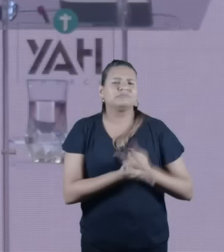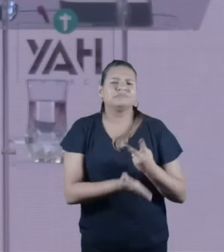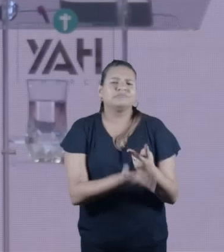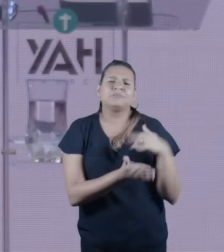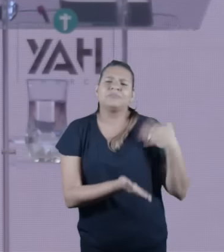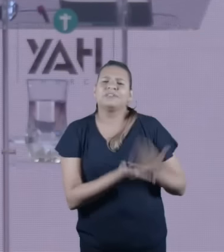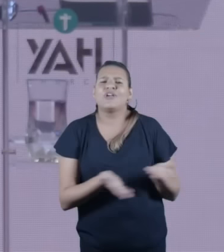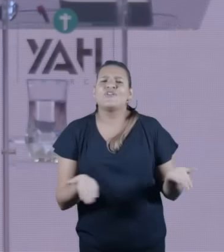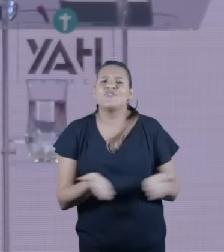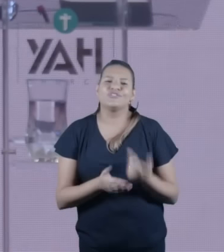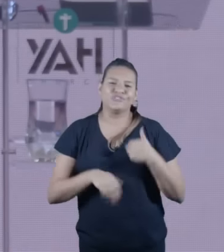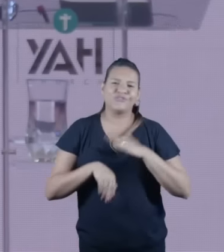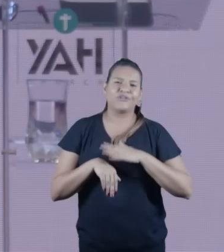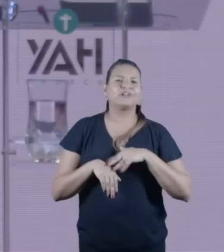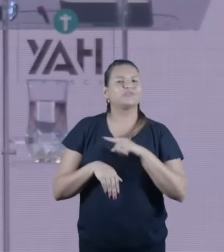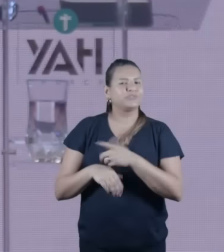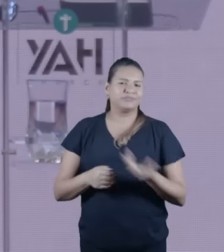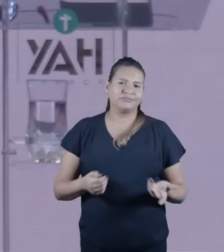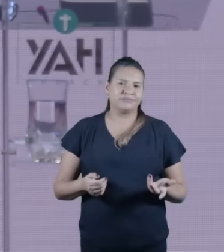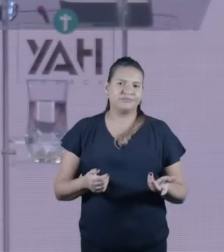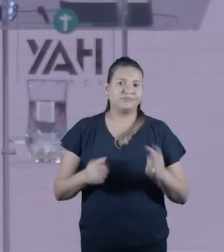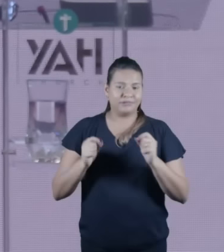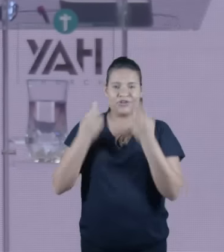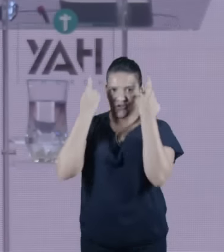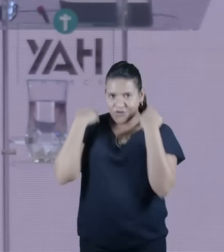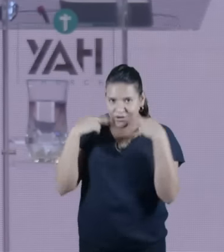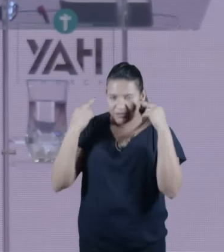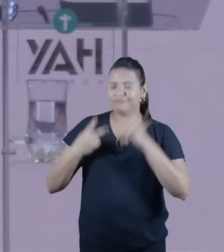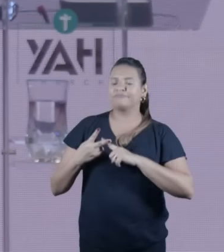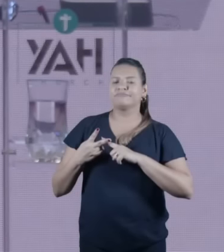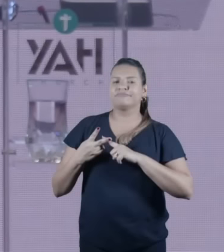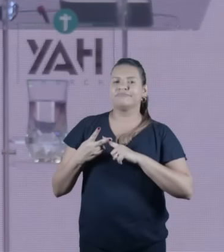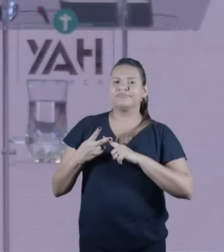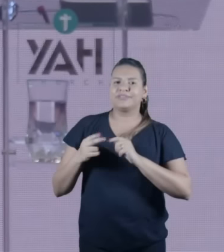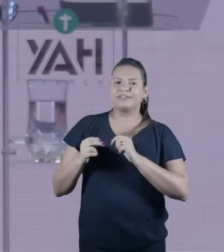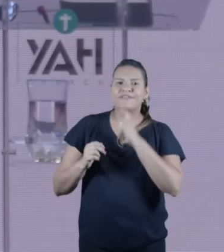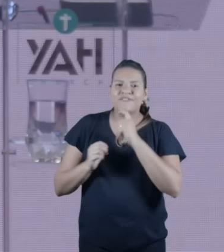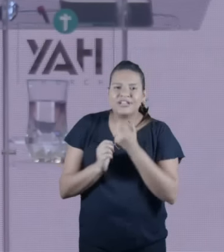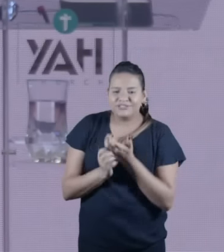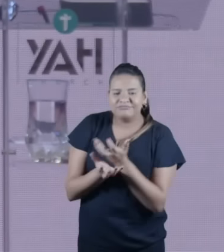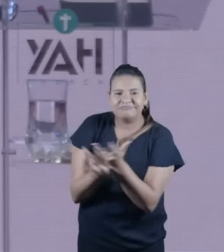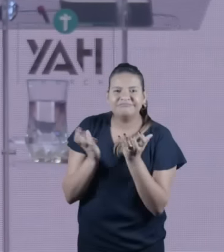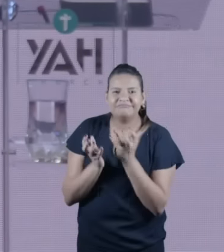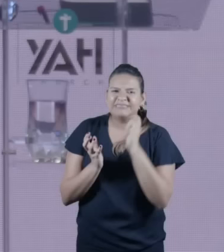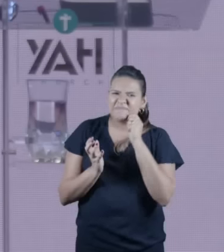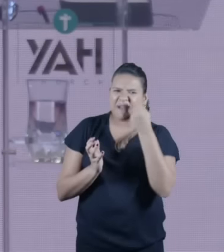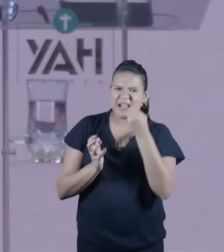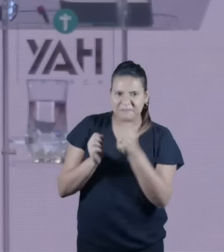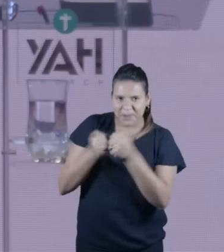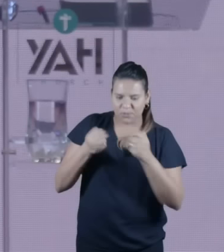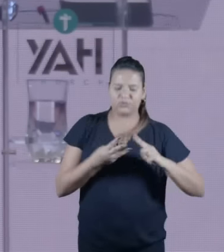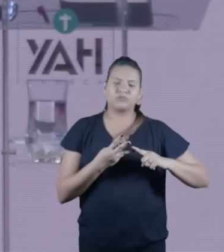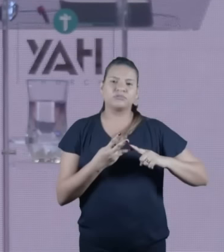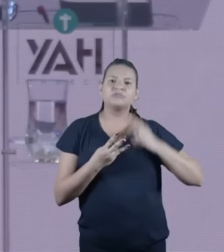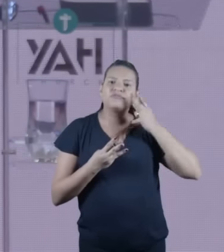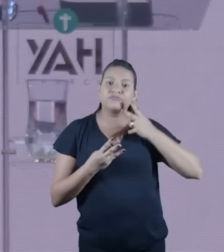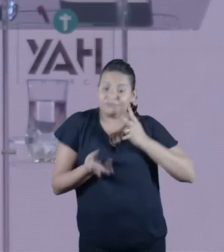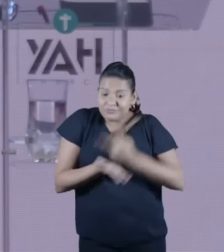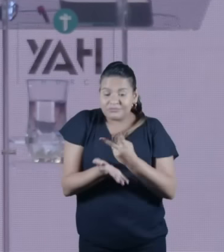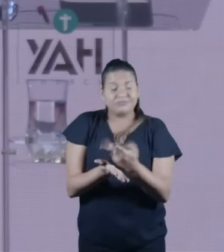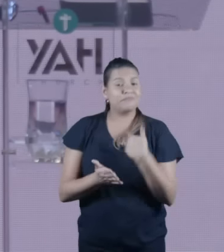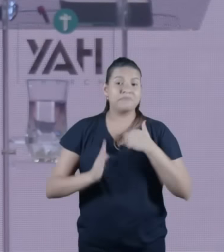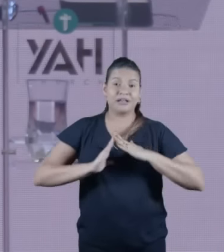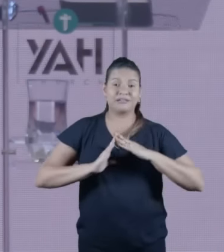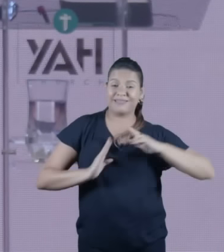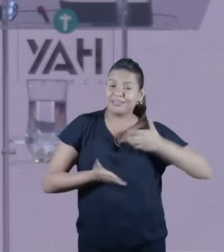mas esse jantar eu faço até os dias de hoje na minha casa ou melhor dizendo na casa dos meus sogros mas a gente faz isso